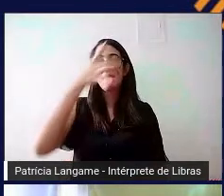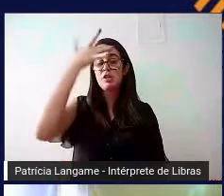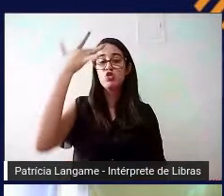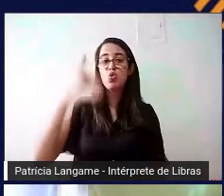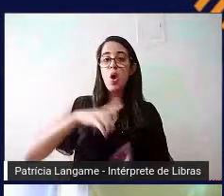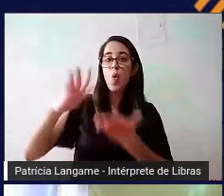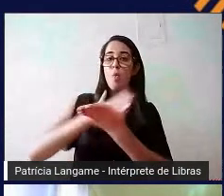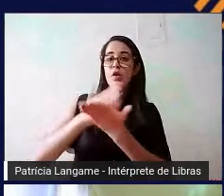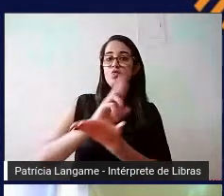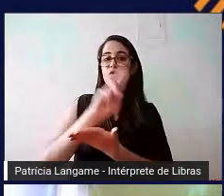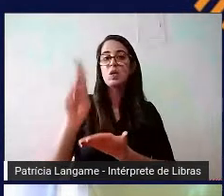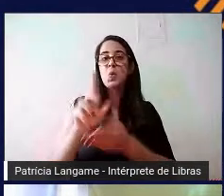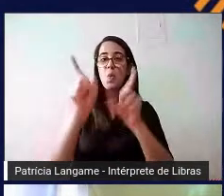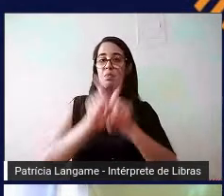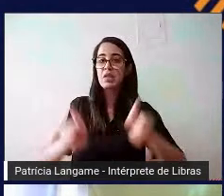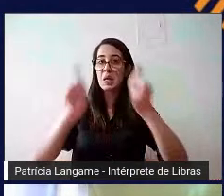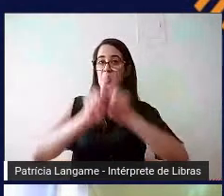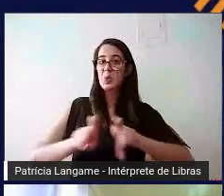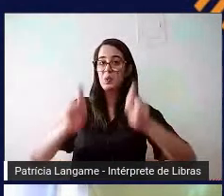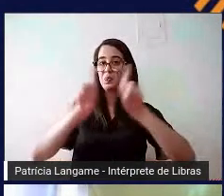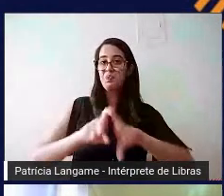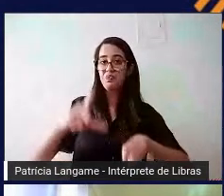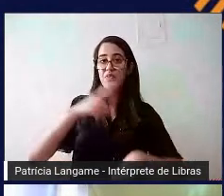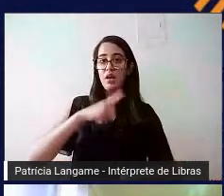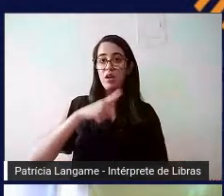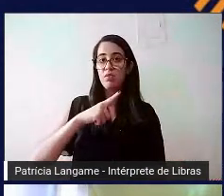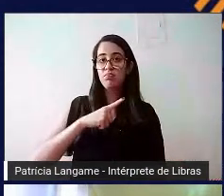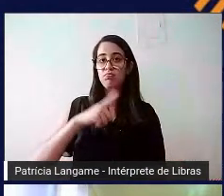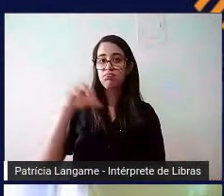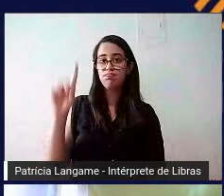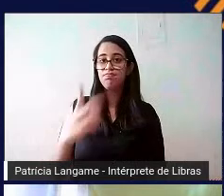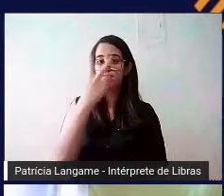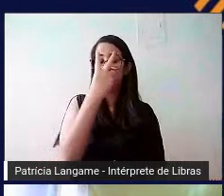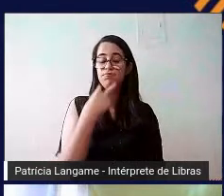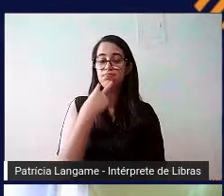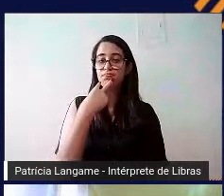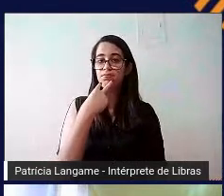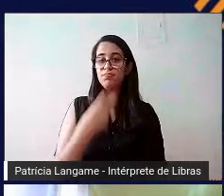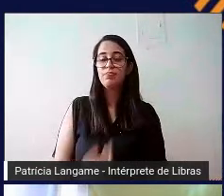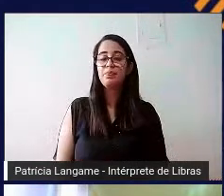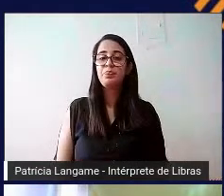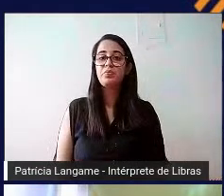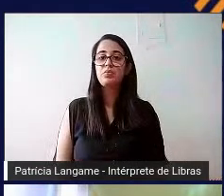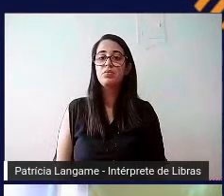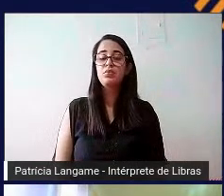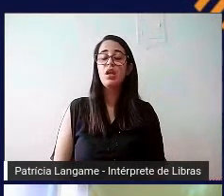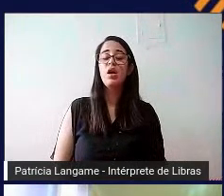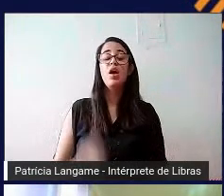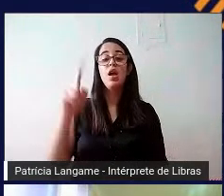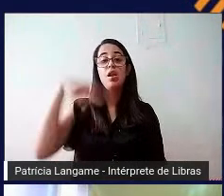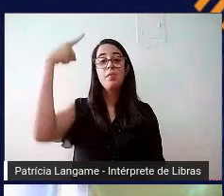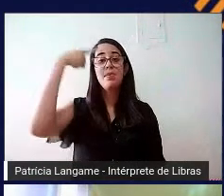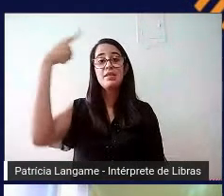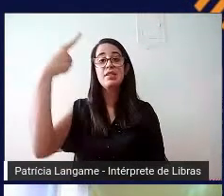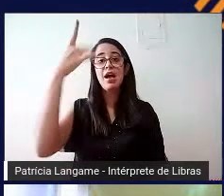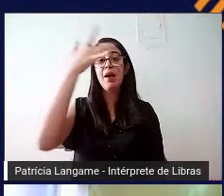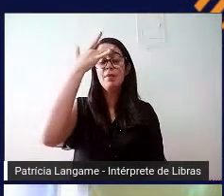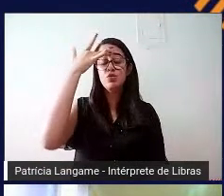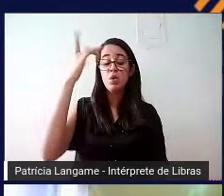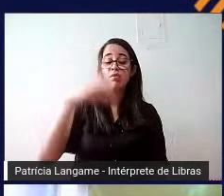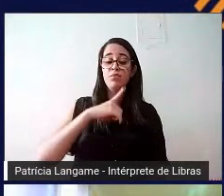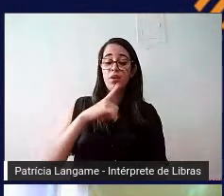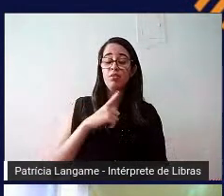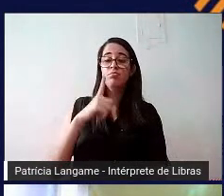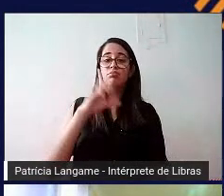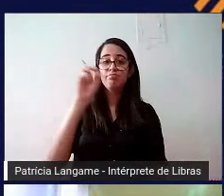usando um computador e essas pessoas têm deficiência visual. Então, a ideia é nos levar a pensar que para uma pessoa com deficiência